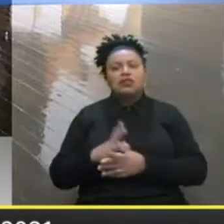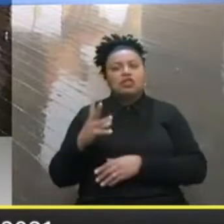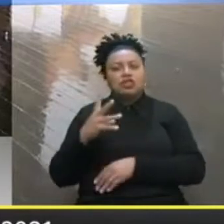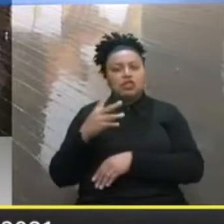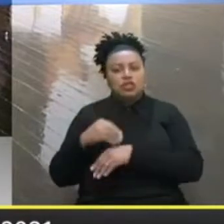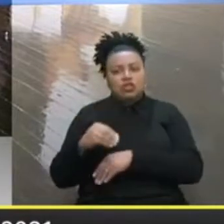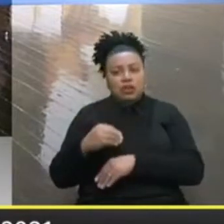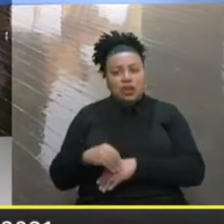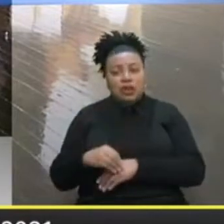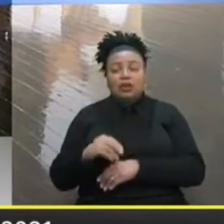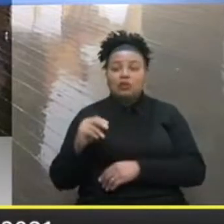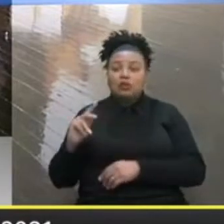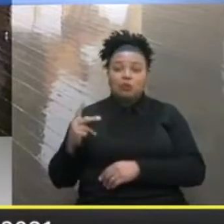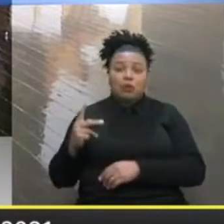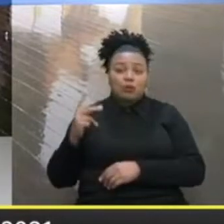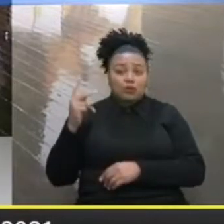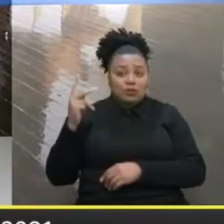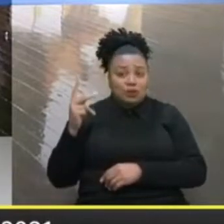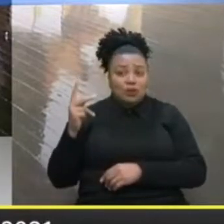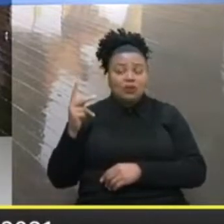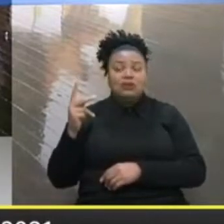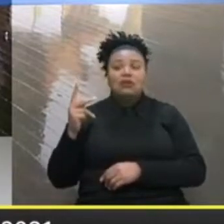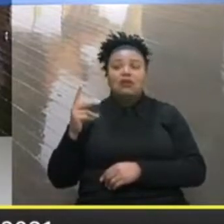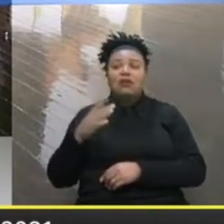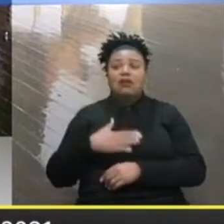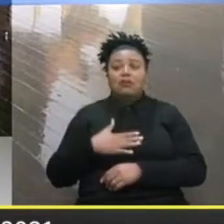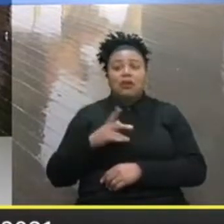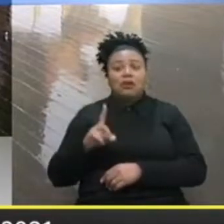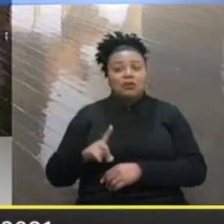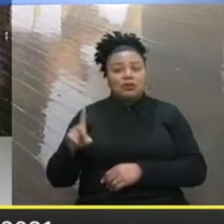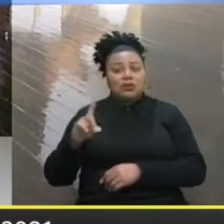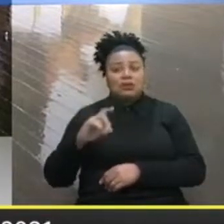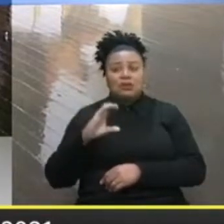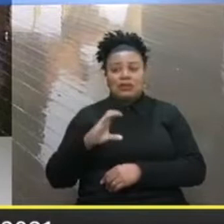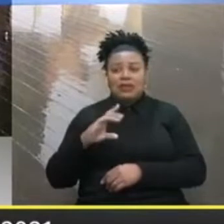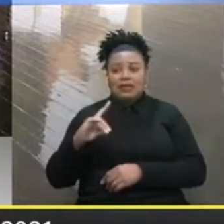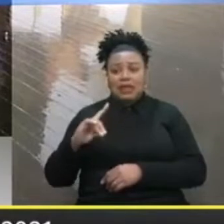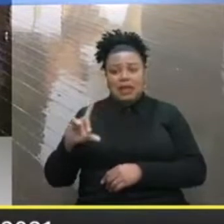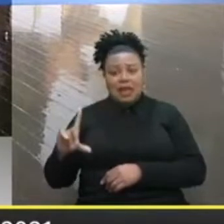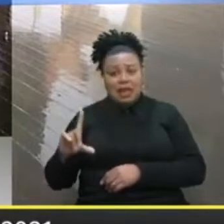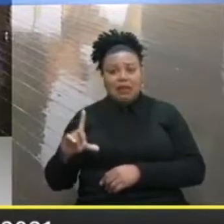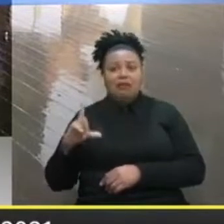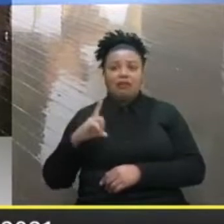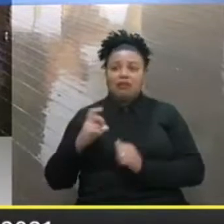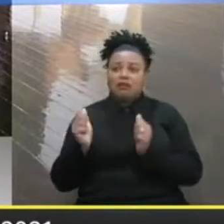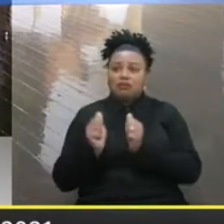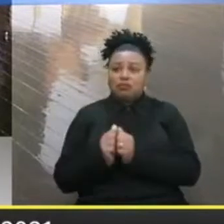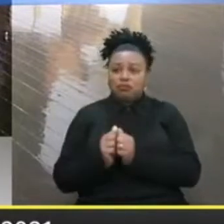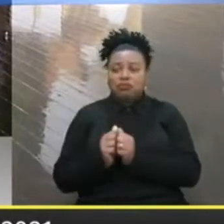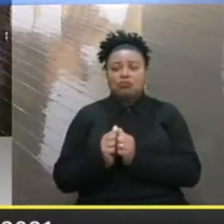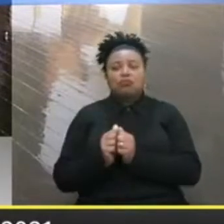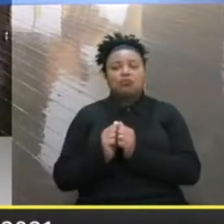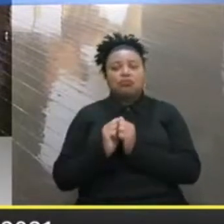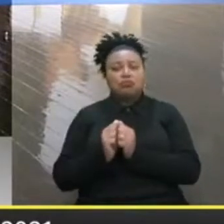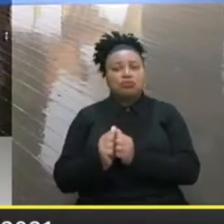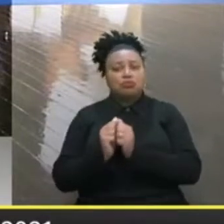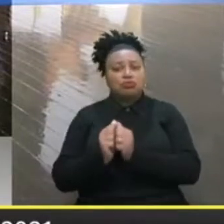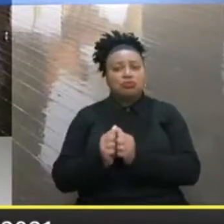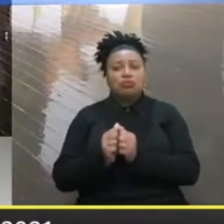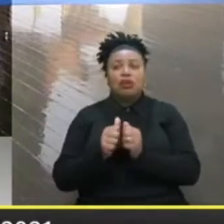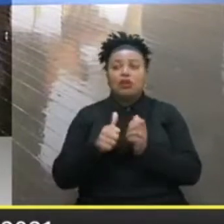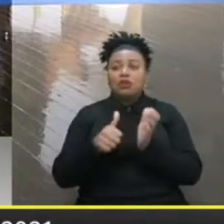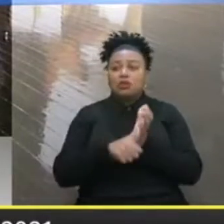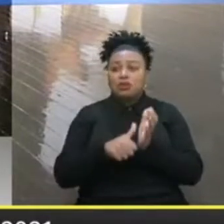Dicas de promoções Meu Deus do céu A CDL esteve ao lado Ombro a ombro com seus